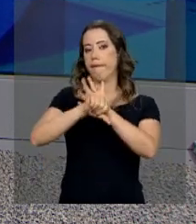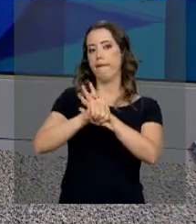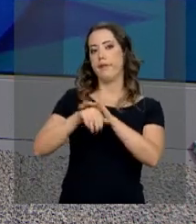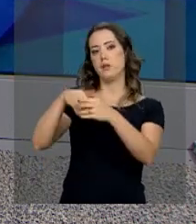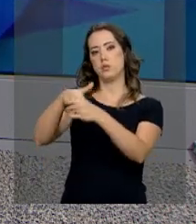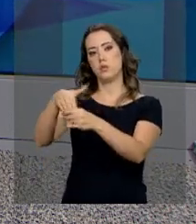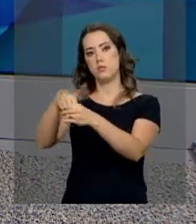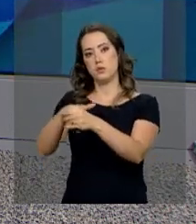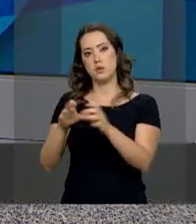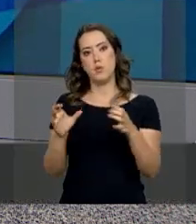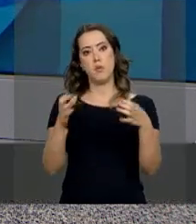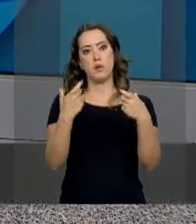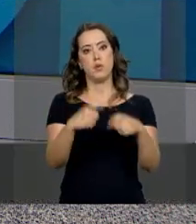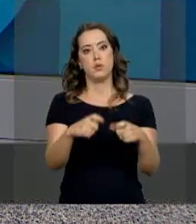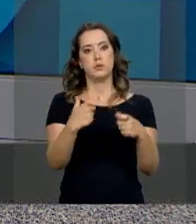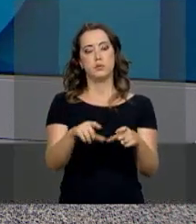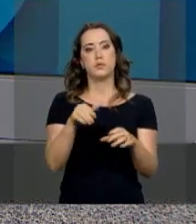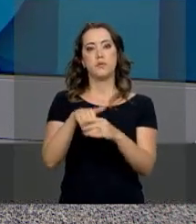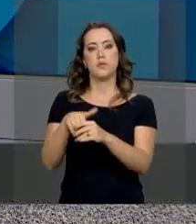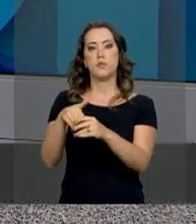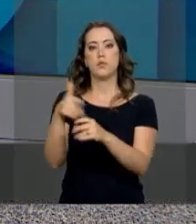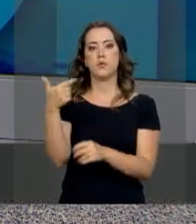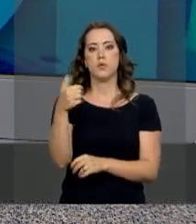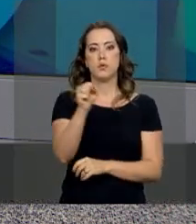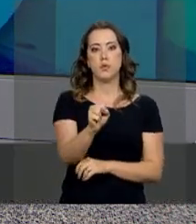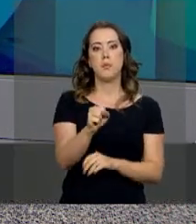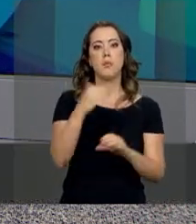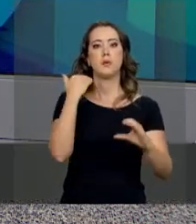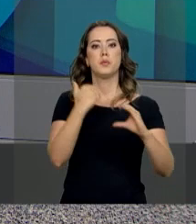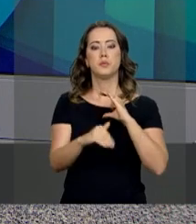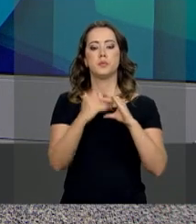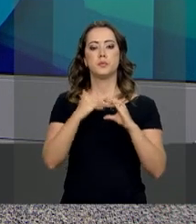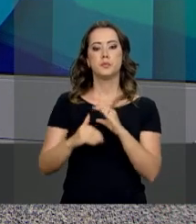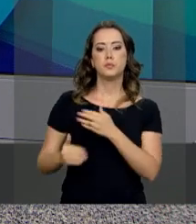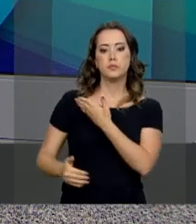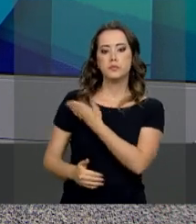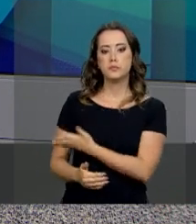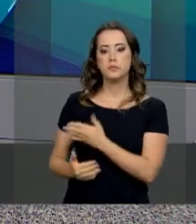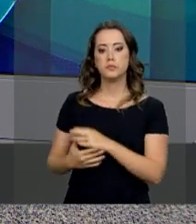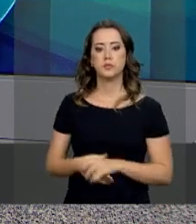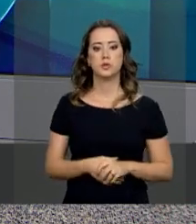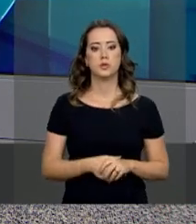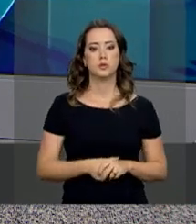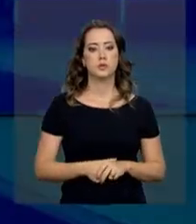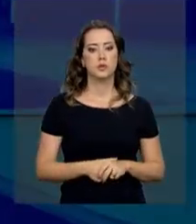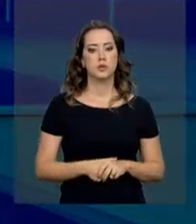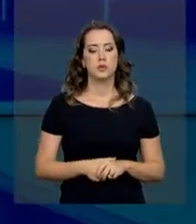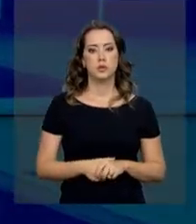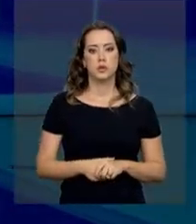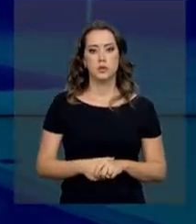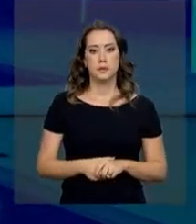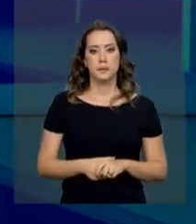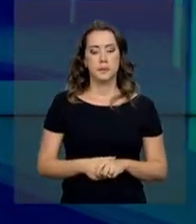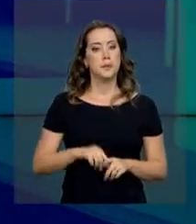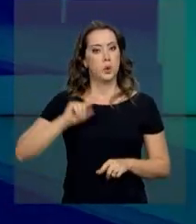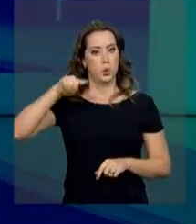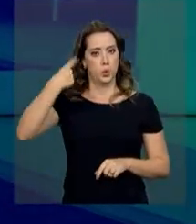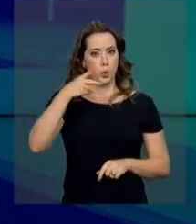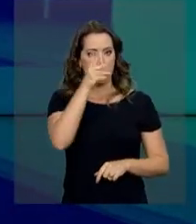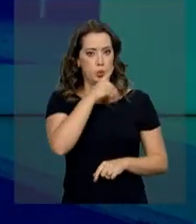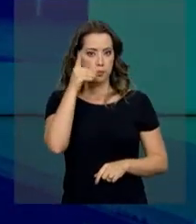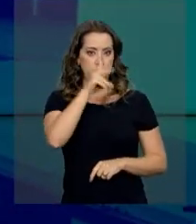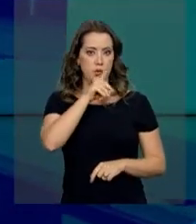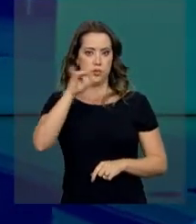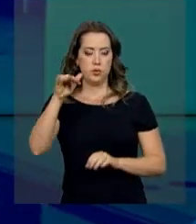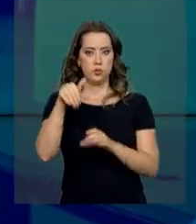Centro Integrado de Comando e Controle das Eleições 2018, pelo e-mail que aparece aí na tela. E no próximo domingo, dia